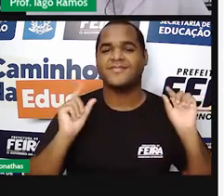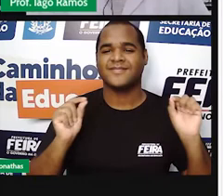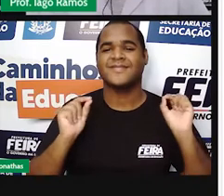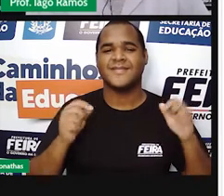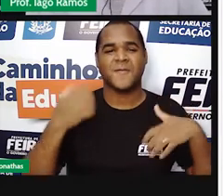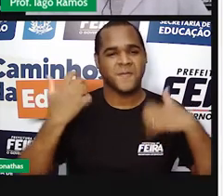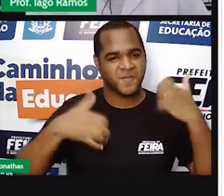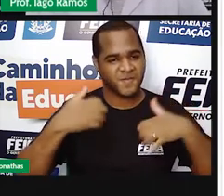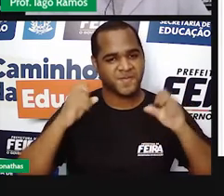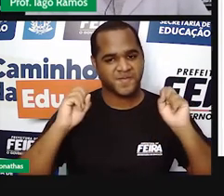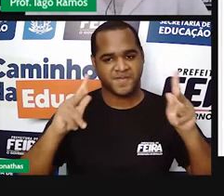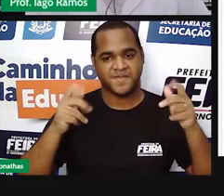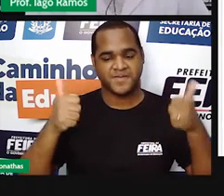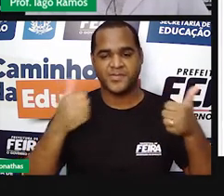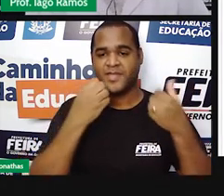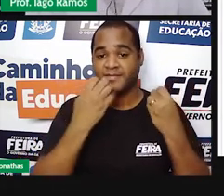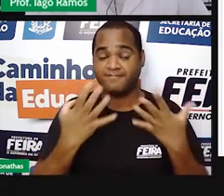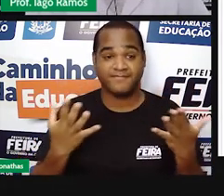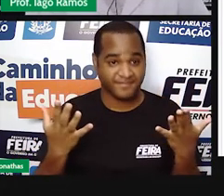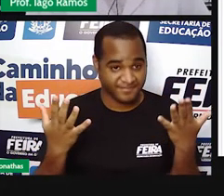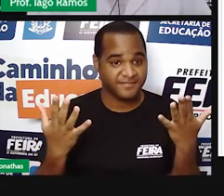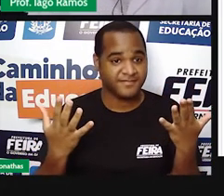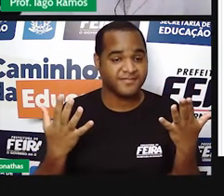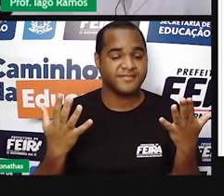bacana, não é? Bom,